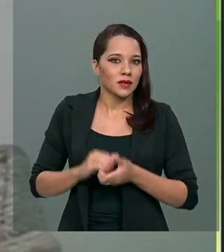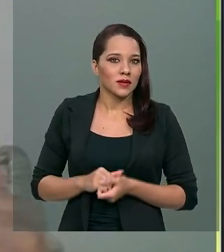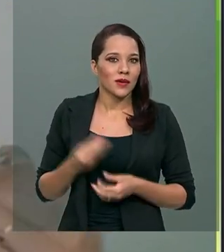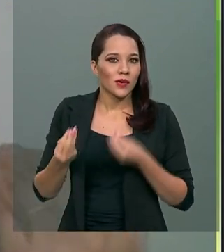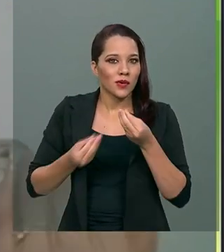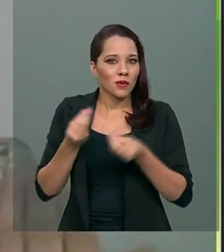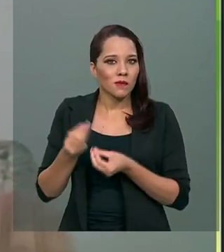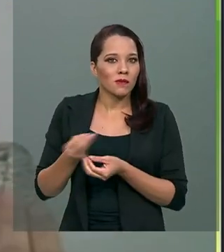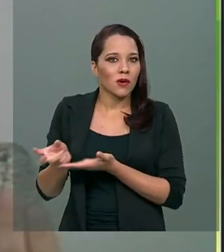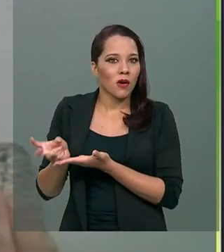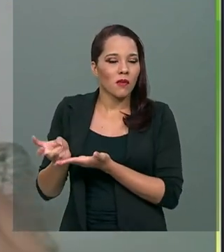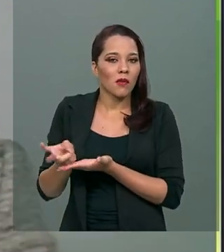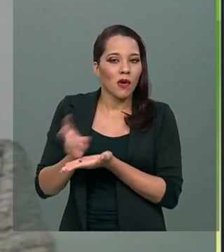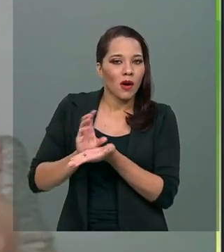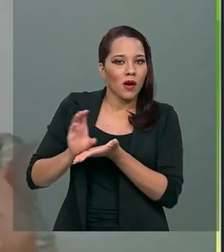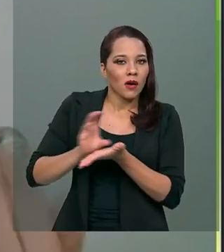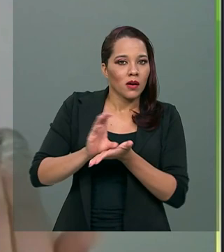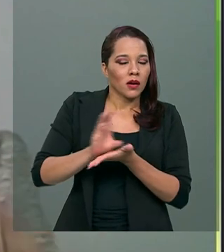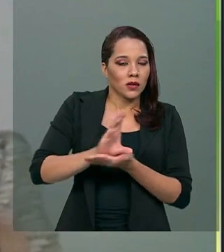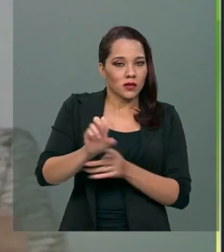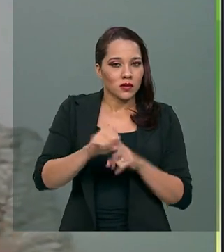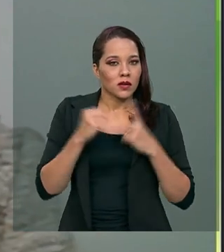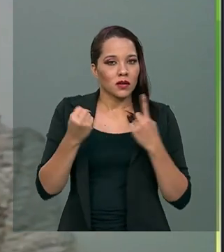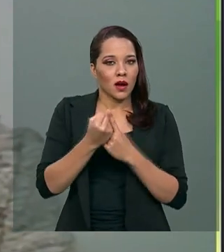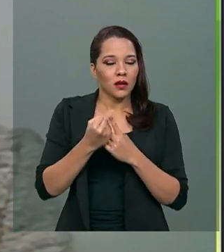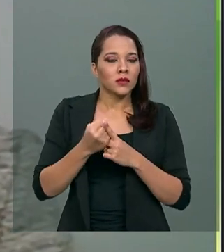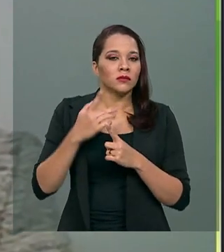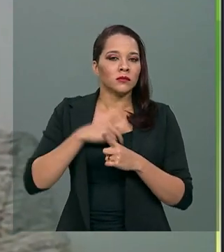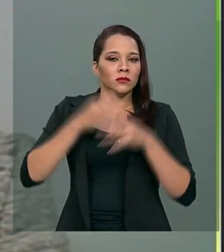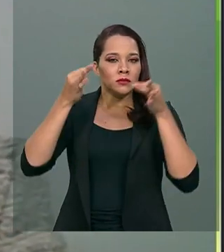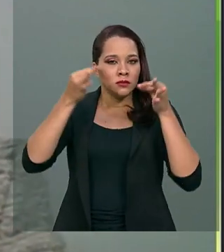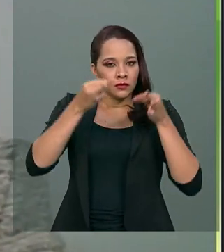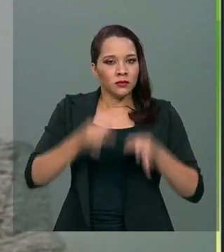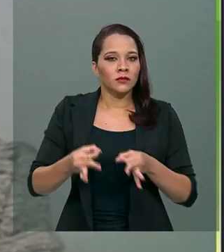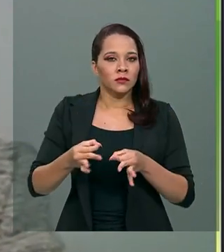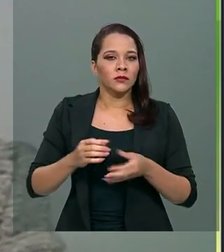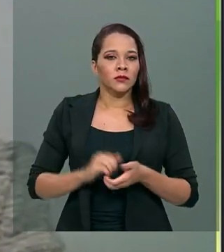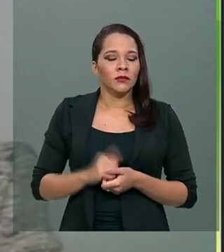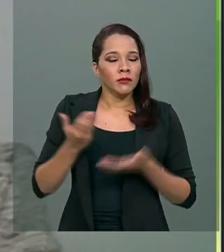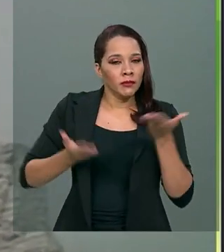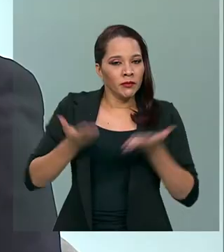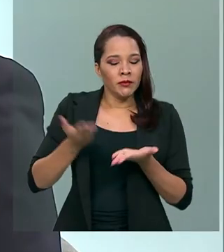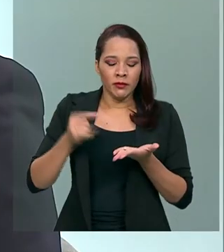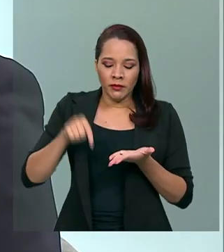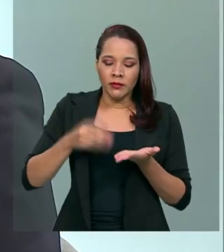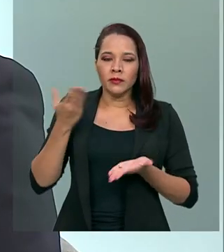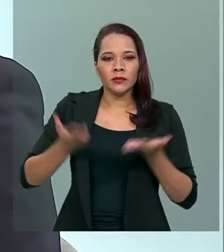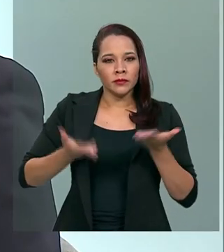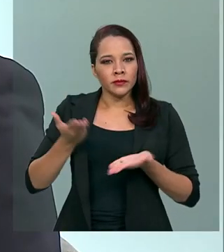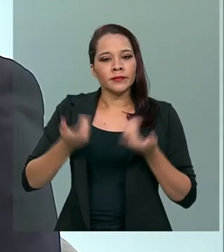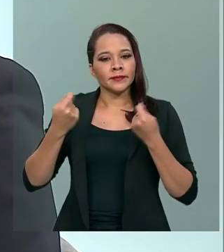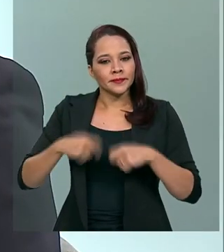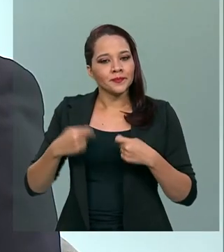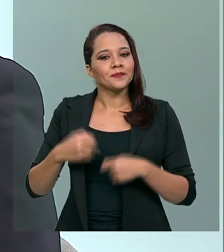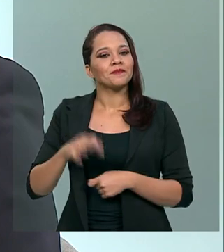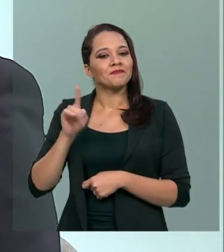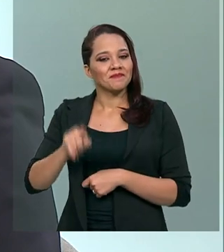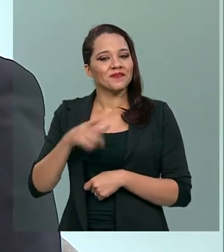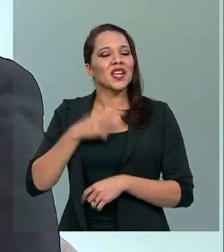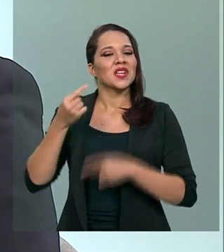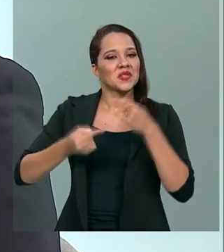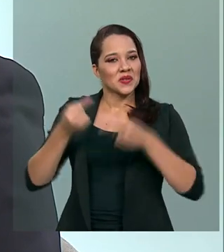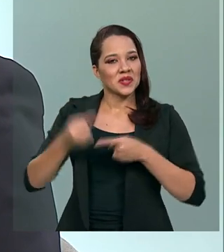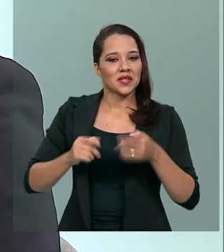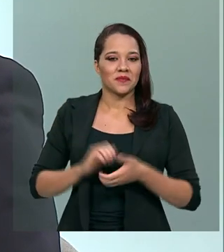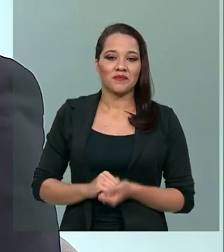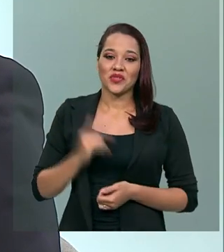reonerar a sociedade de forma mais justa e equilibrada. E esse equilíbrio é que é a grande discussão.